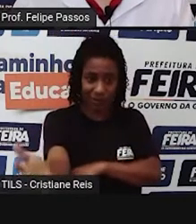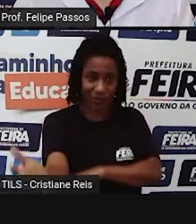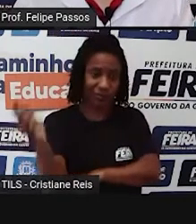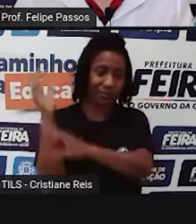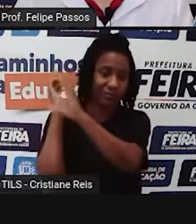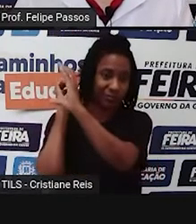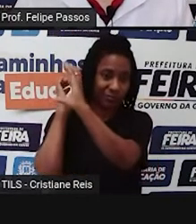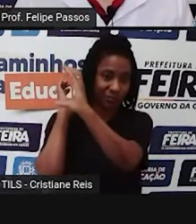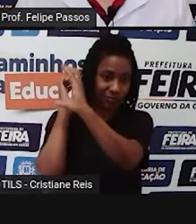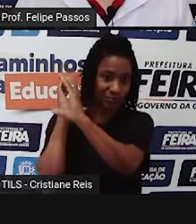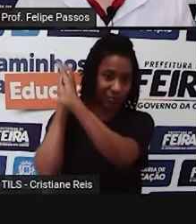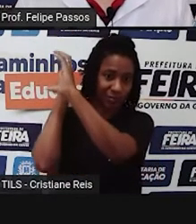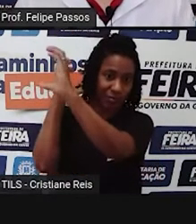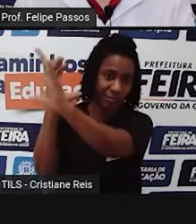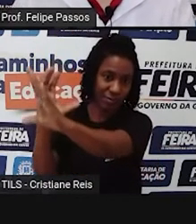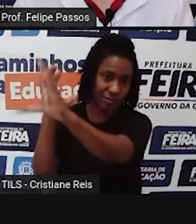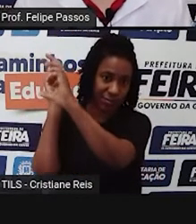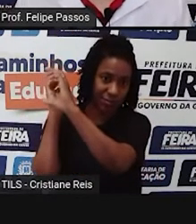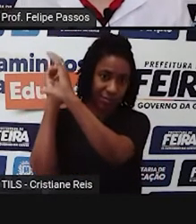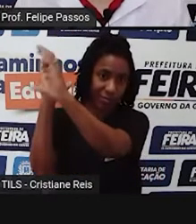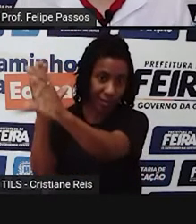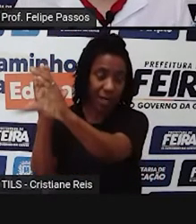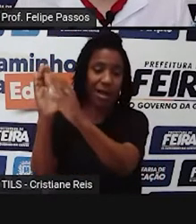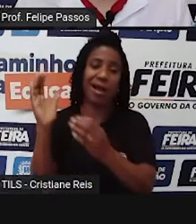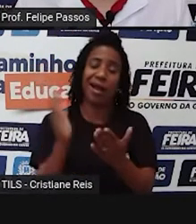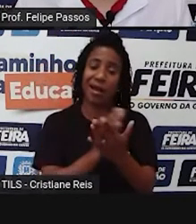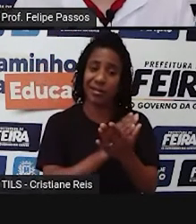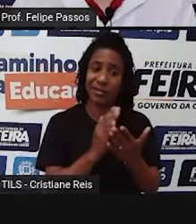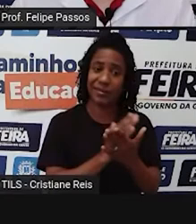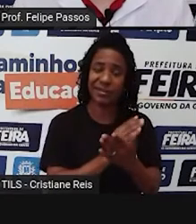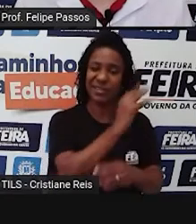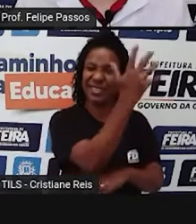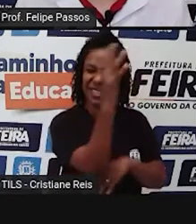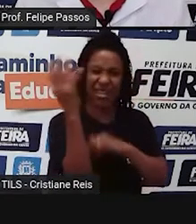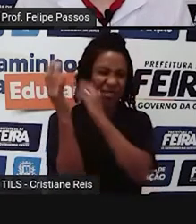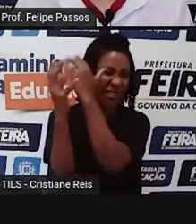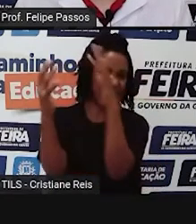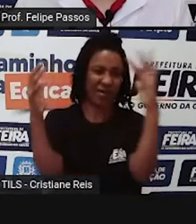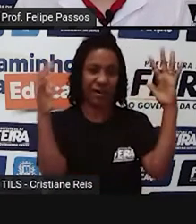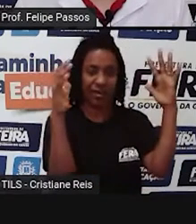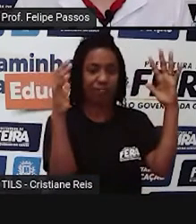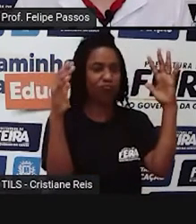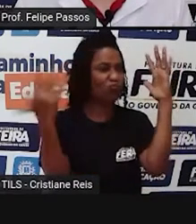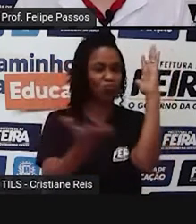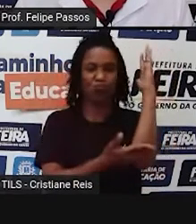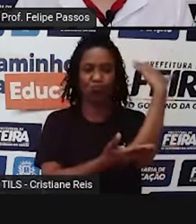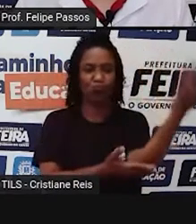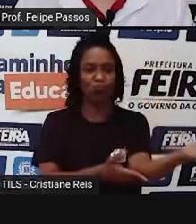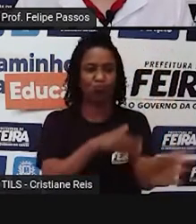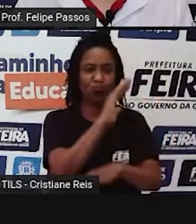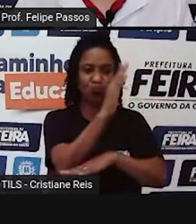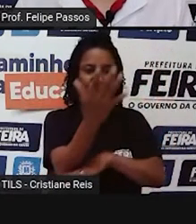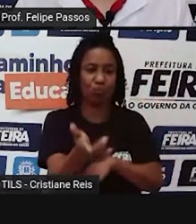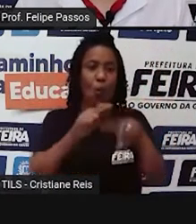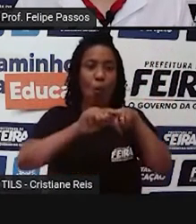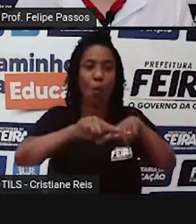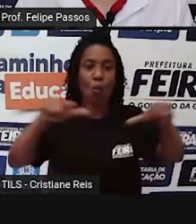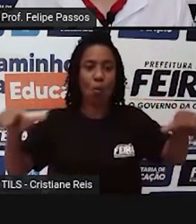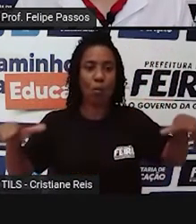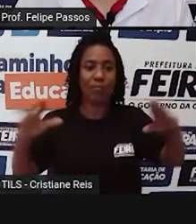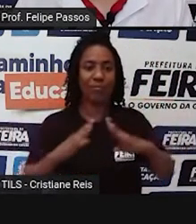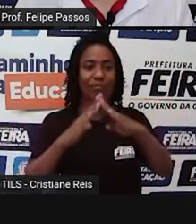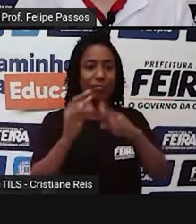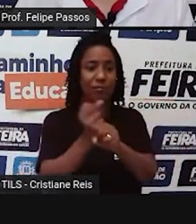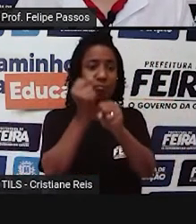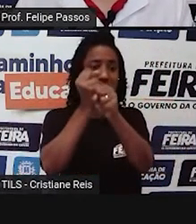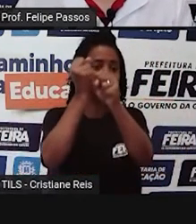aquele espaço para que ele pudesse construir a casa dele, para que ele pudesse construir a cidade dele, né? A gente vai ver até um exemplo no final